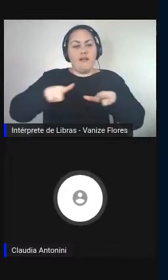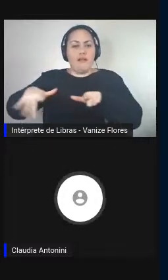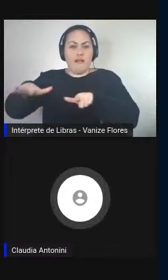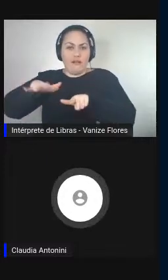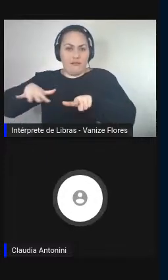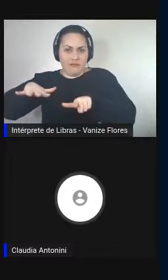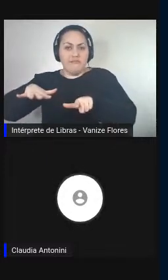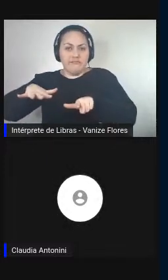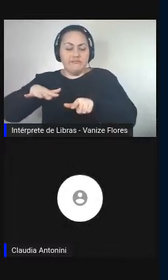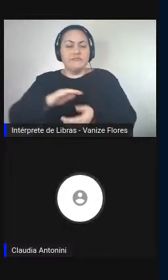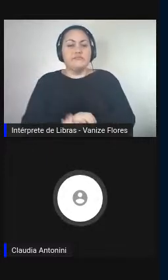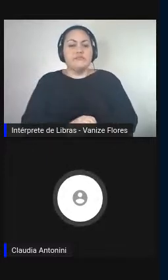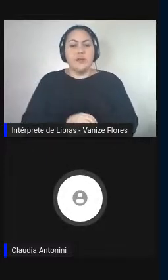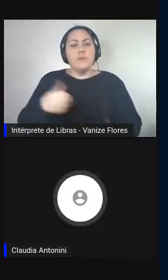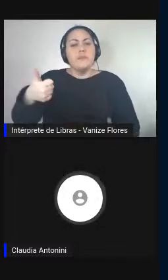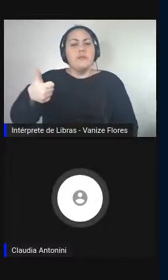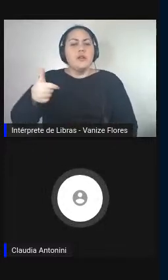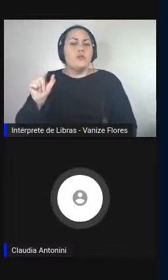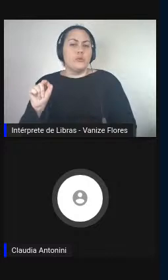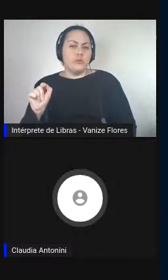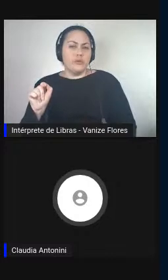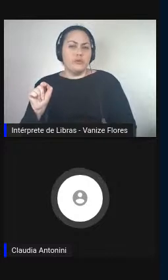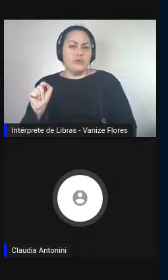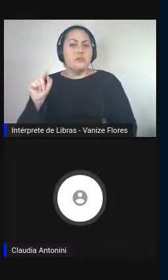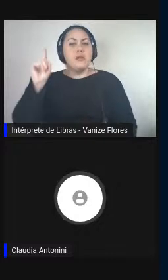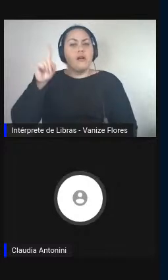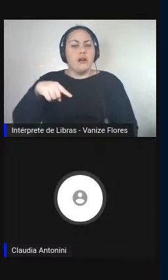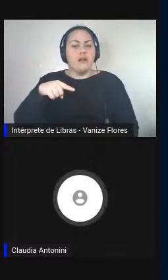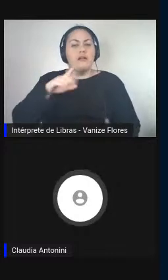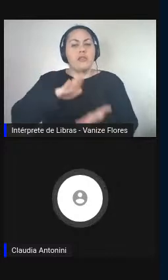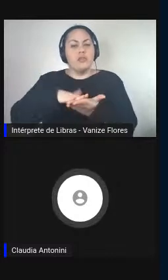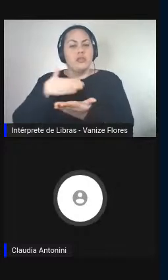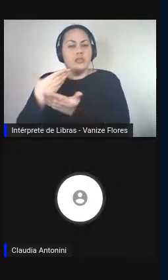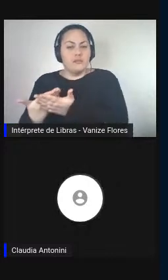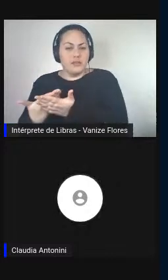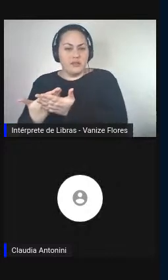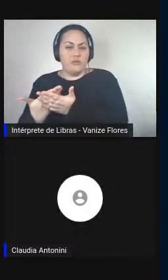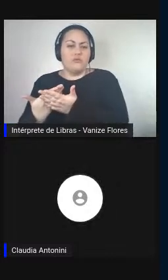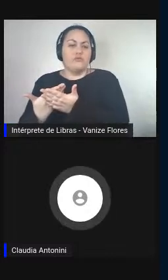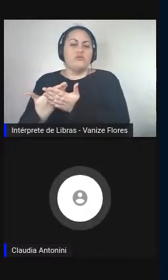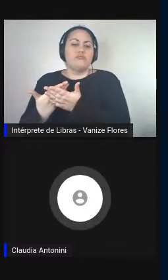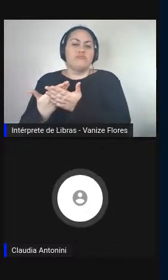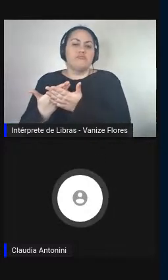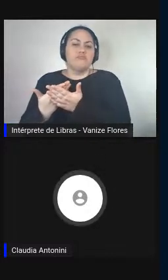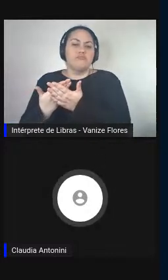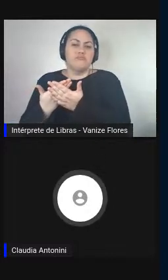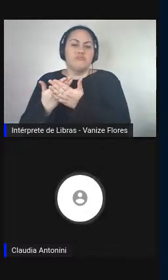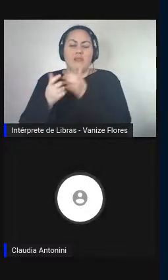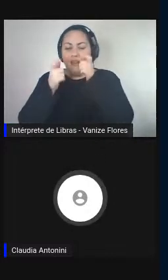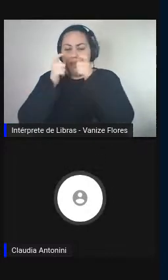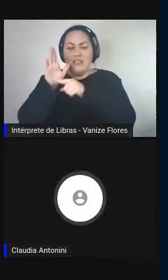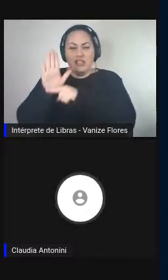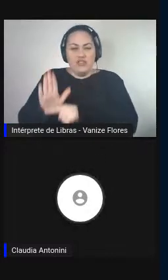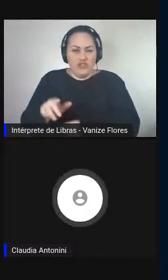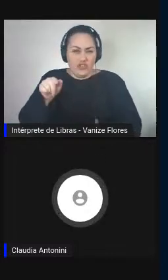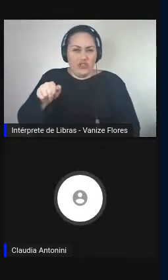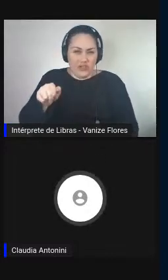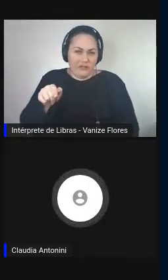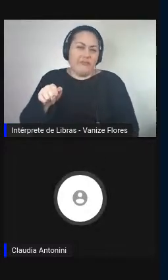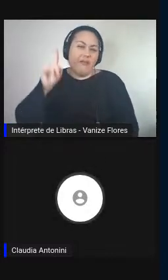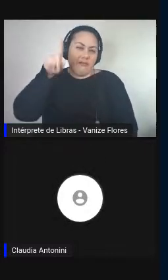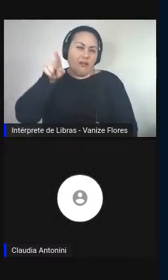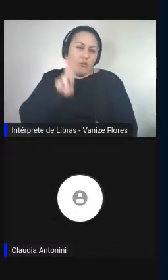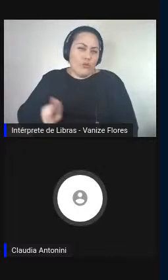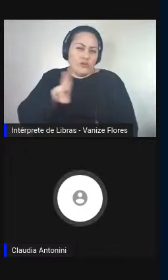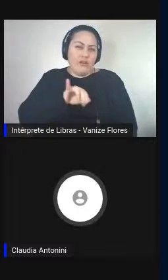é aquele da interpretação assistida, o uso da inteligência artificial